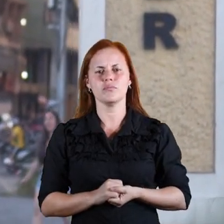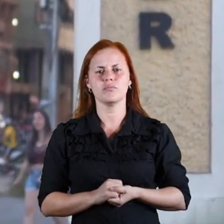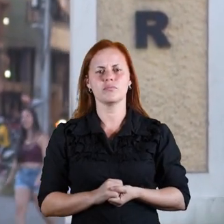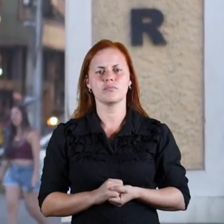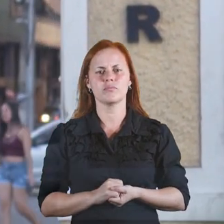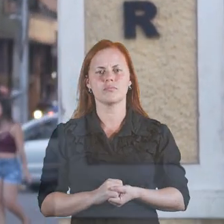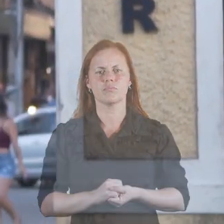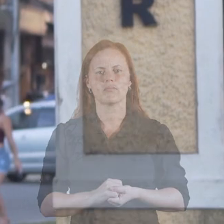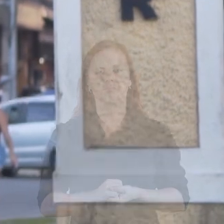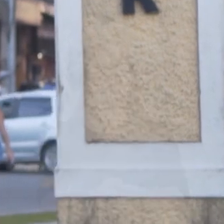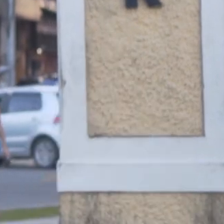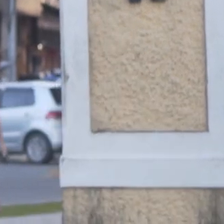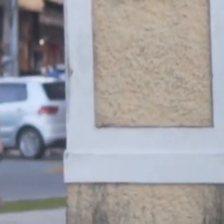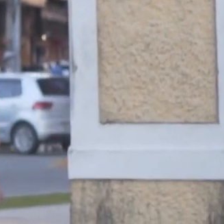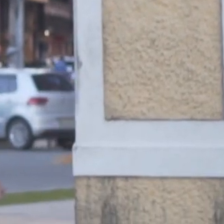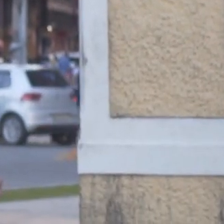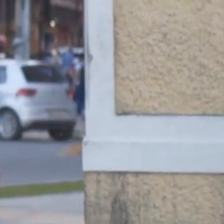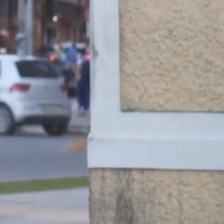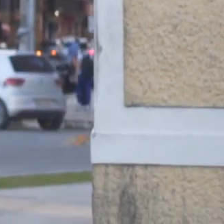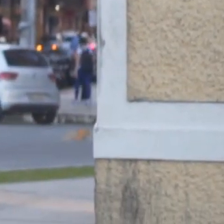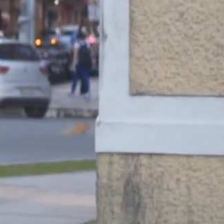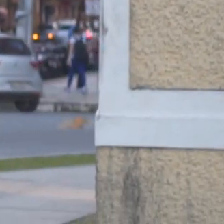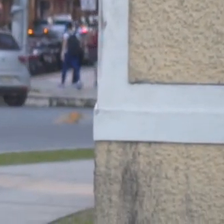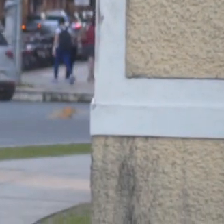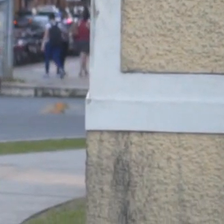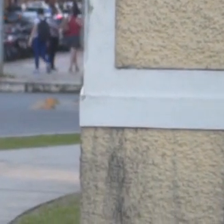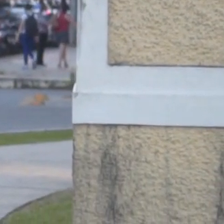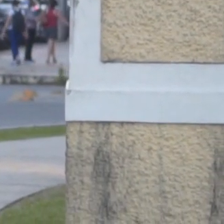turma de 2021!